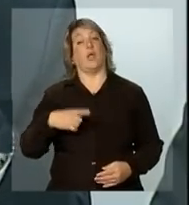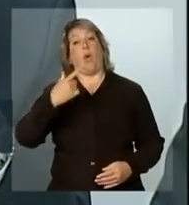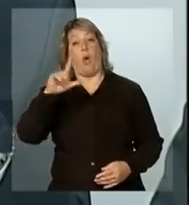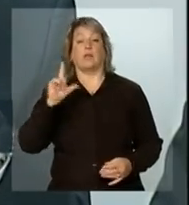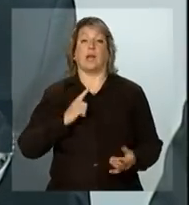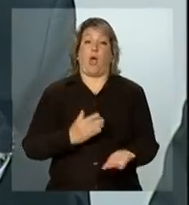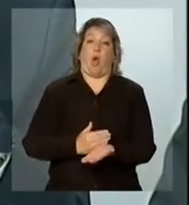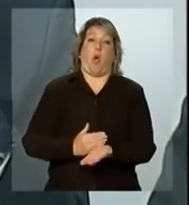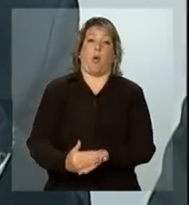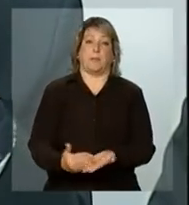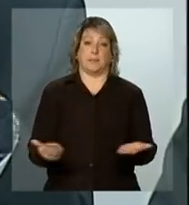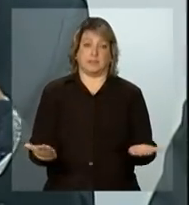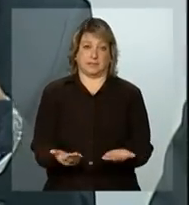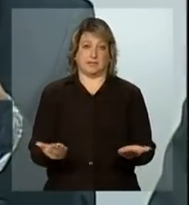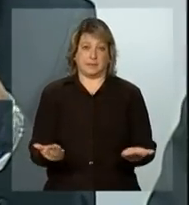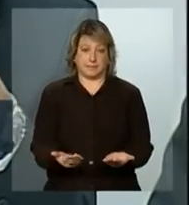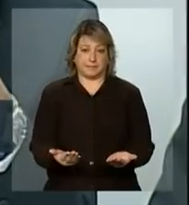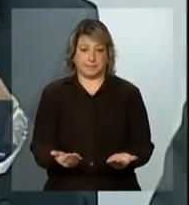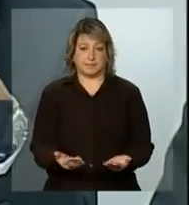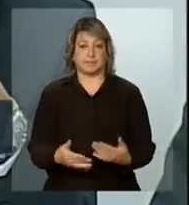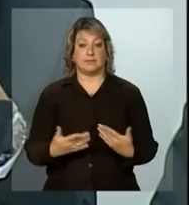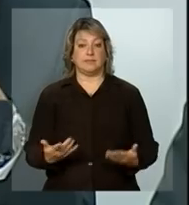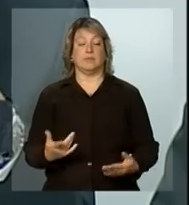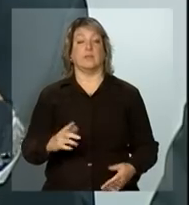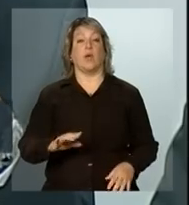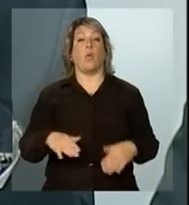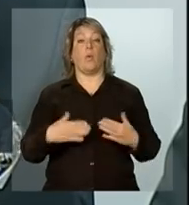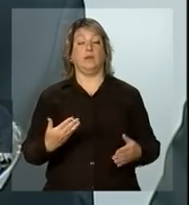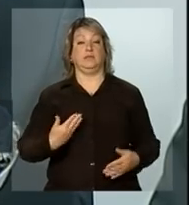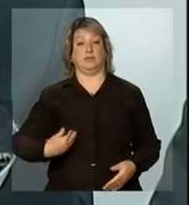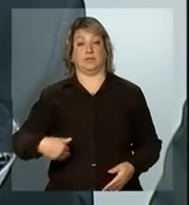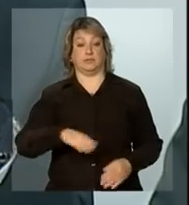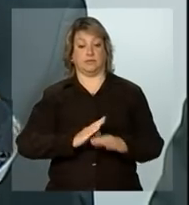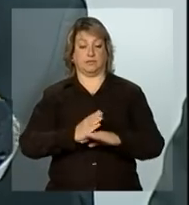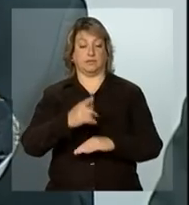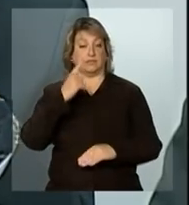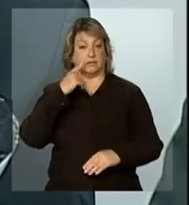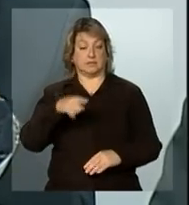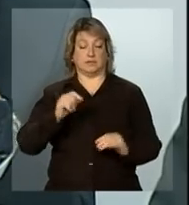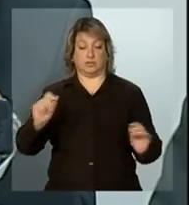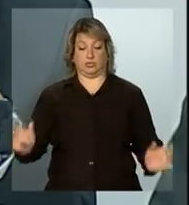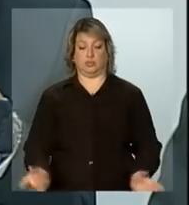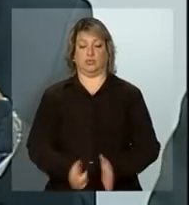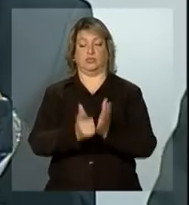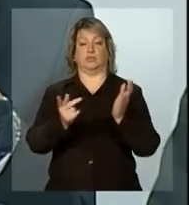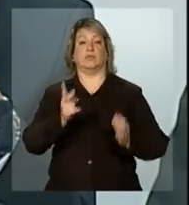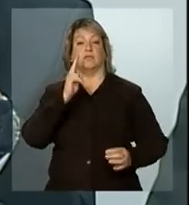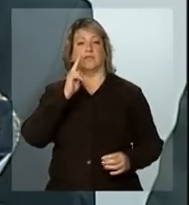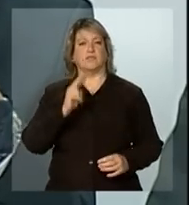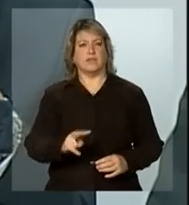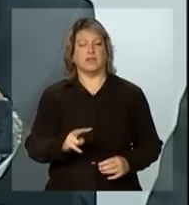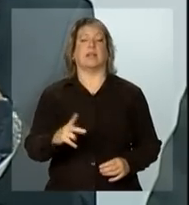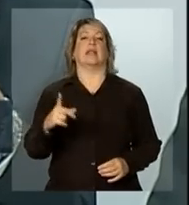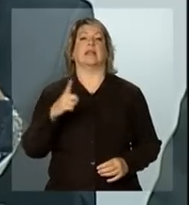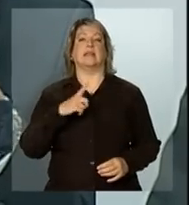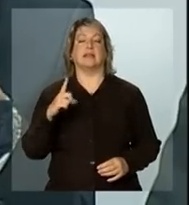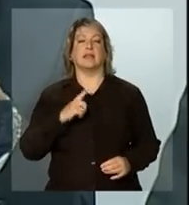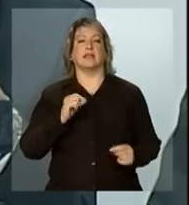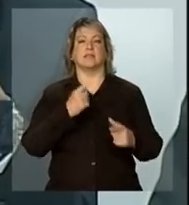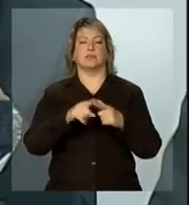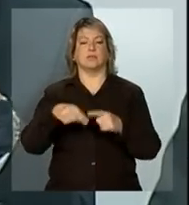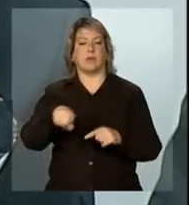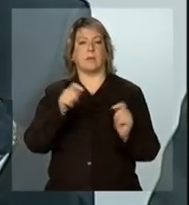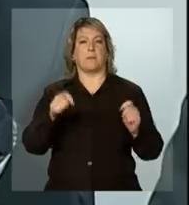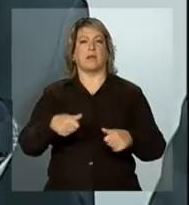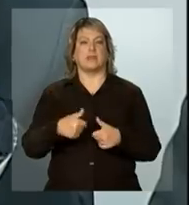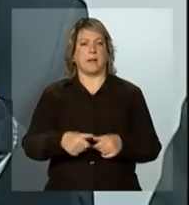sendo iniciadas. Então, quando a gente vai ao jornal, verifica de que tem situações que poderiam estar